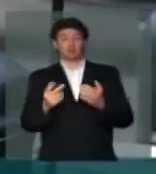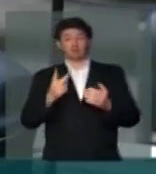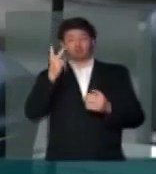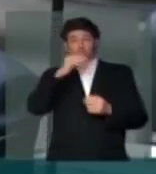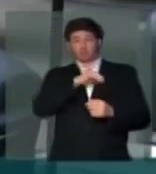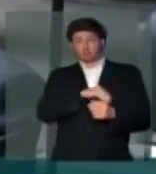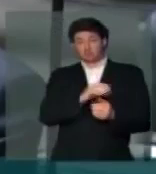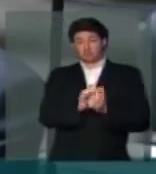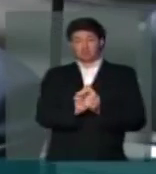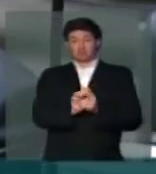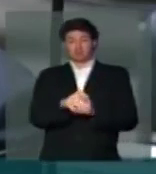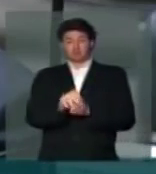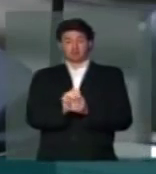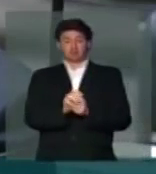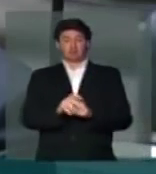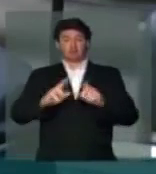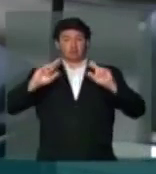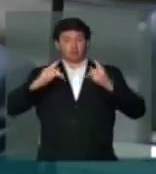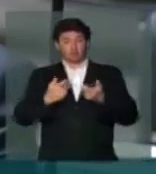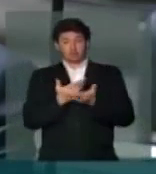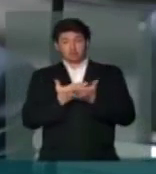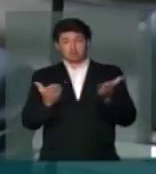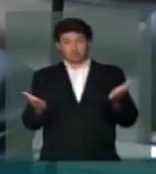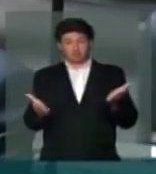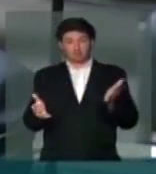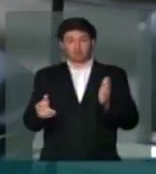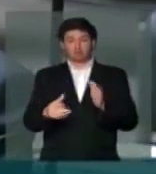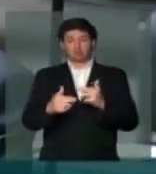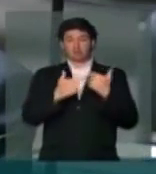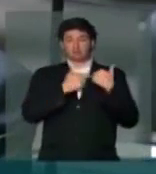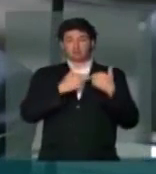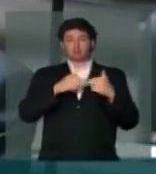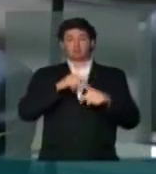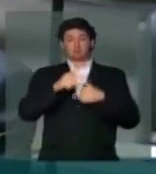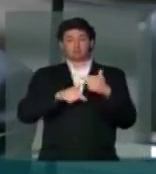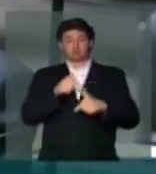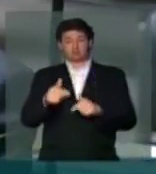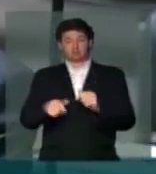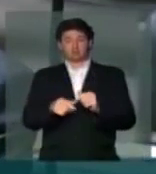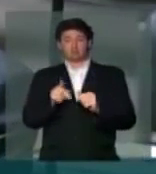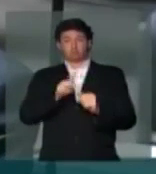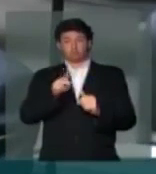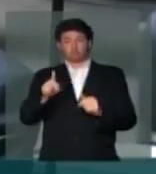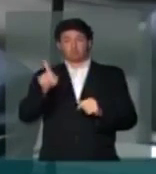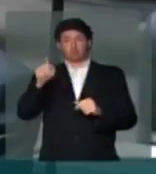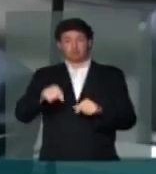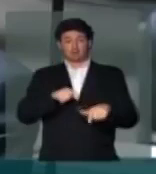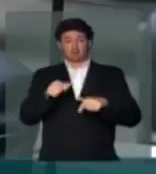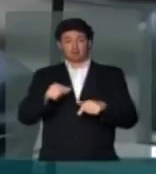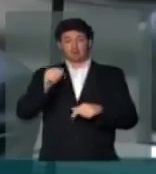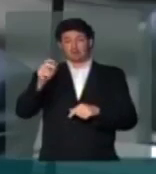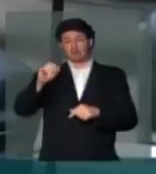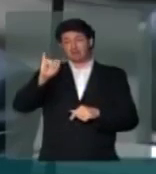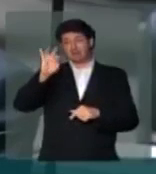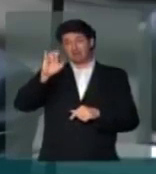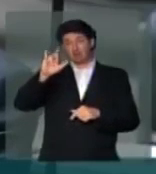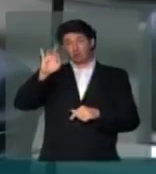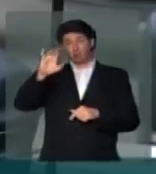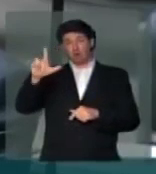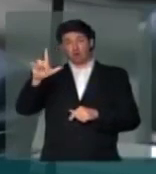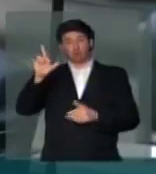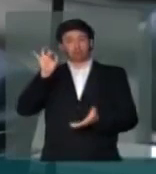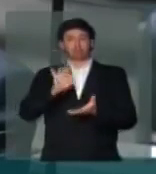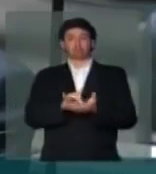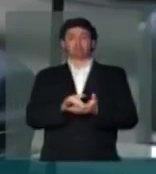salarial Perda de reconhecimento da função docente como atividade intelectual legítima